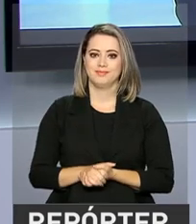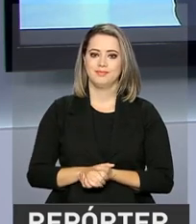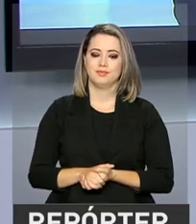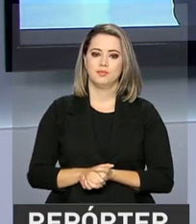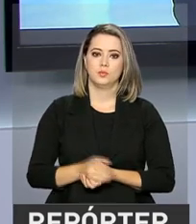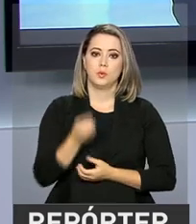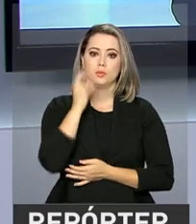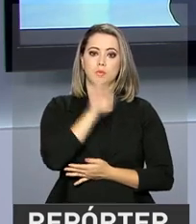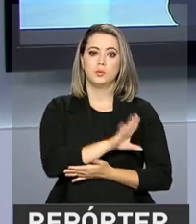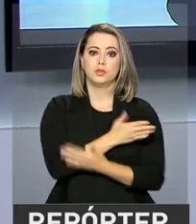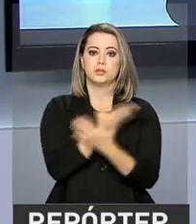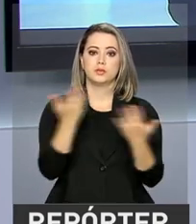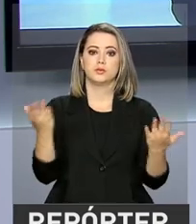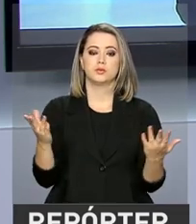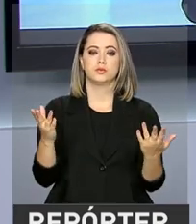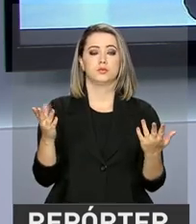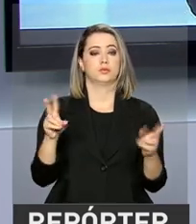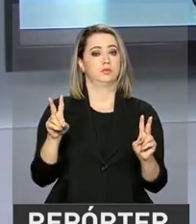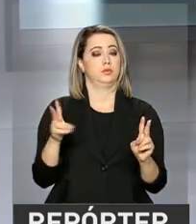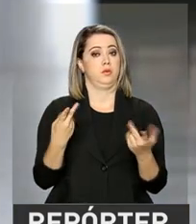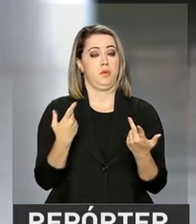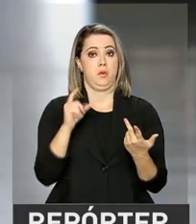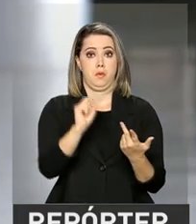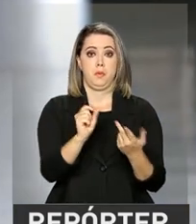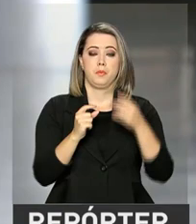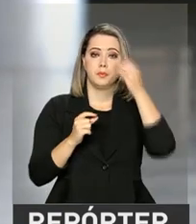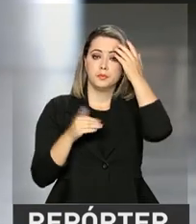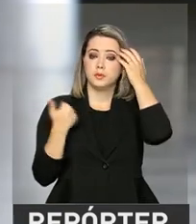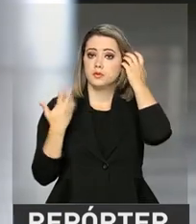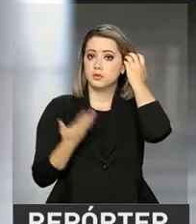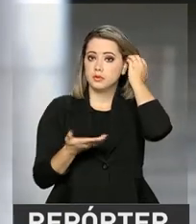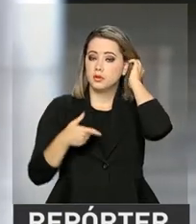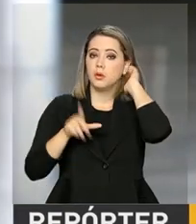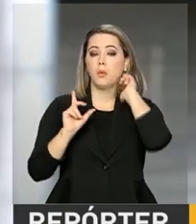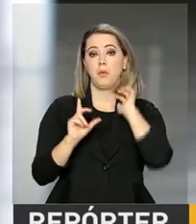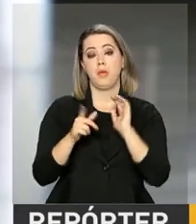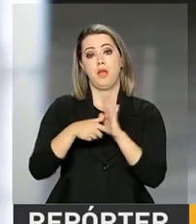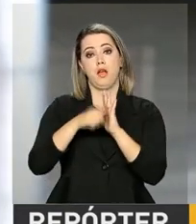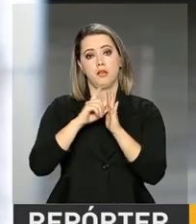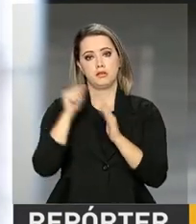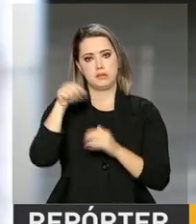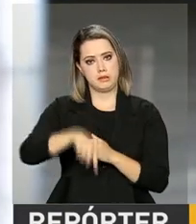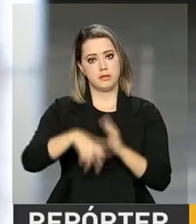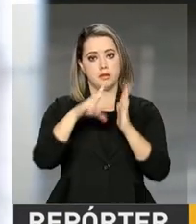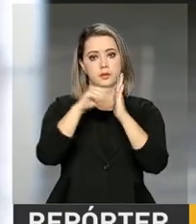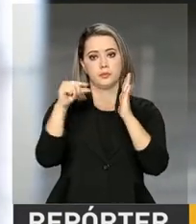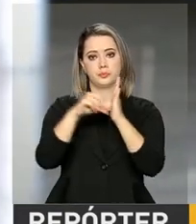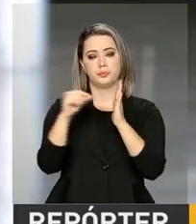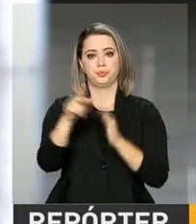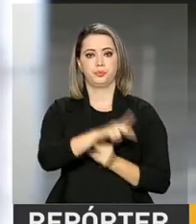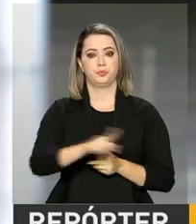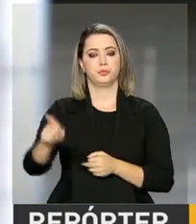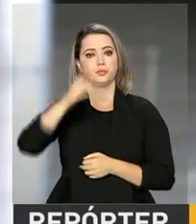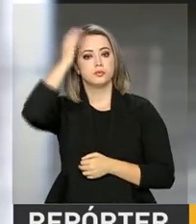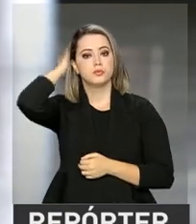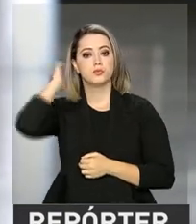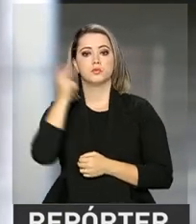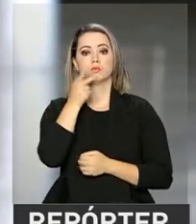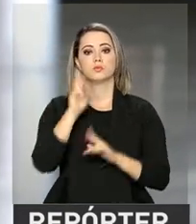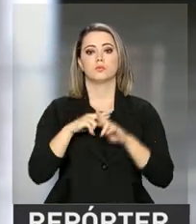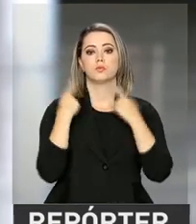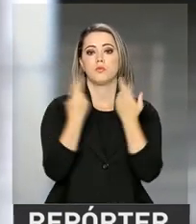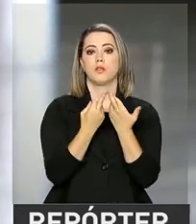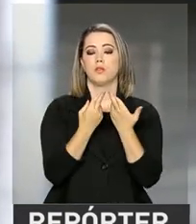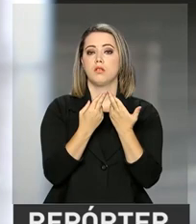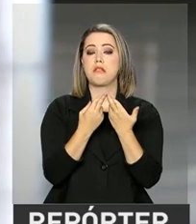Boa tarde, Roberto. Boa tarde a todos. Olha, Roberto, mais cedo aqui no Palácio do Planalto, o presidente Michel Temer se